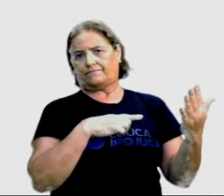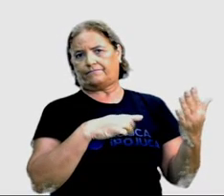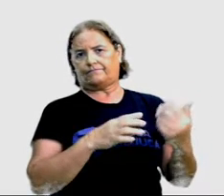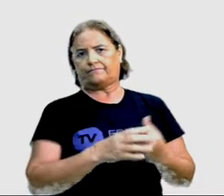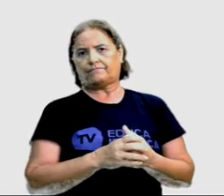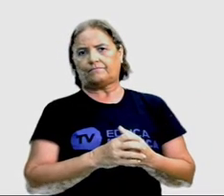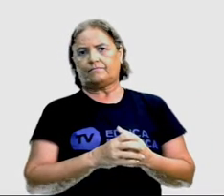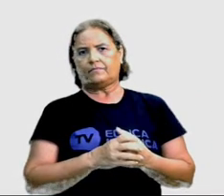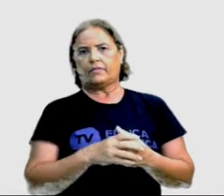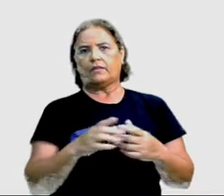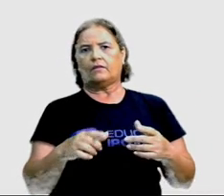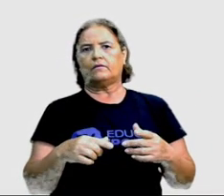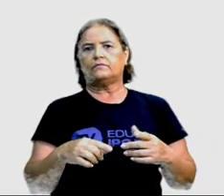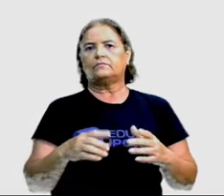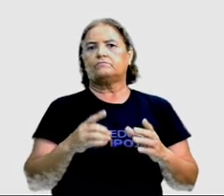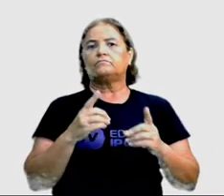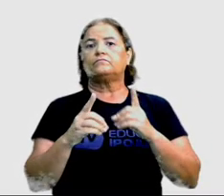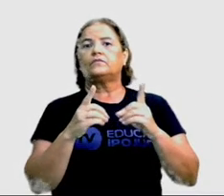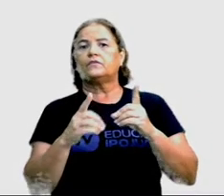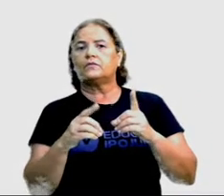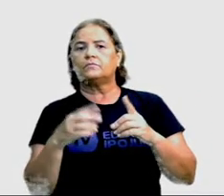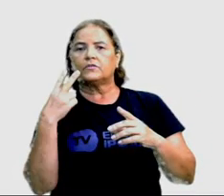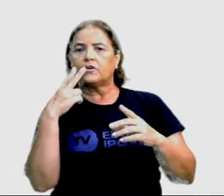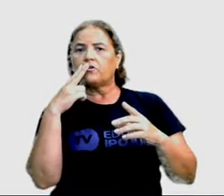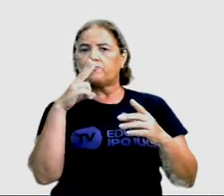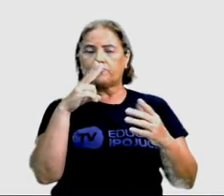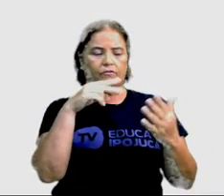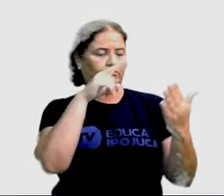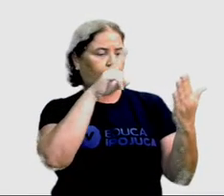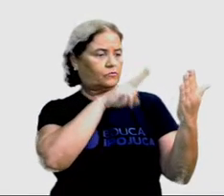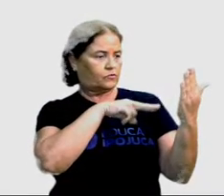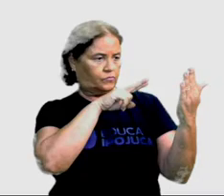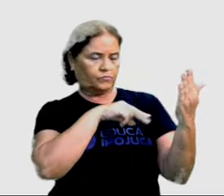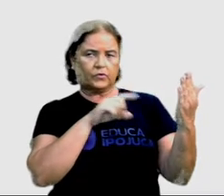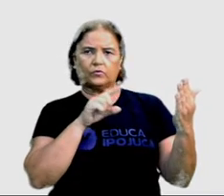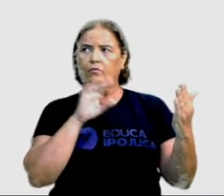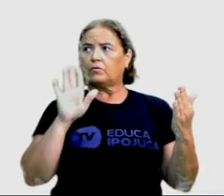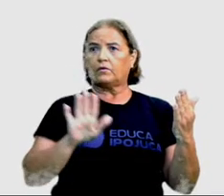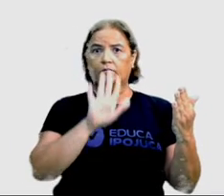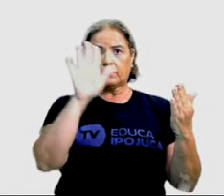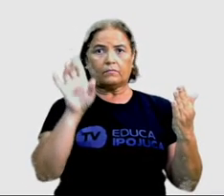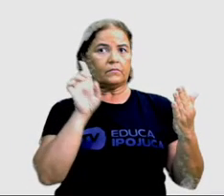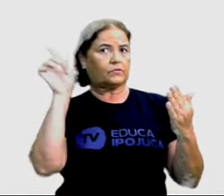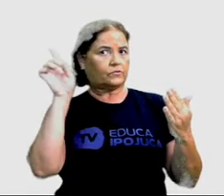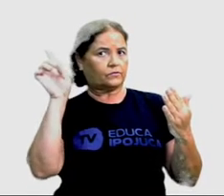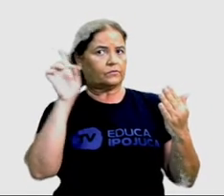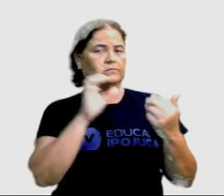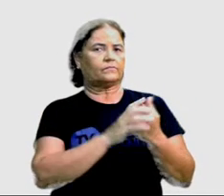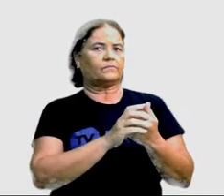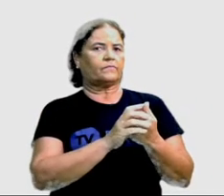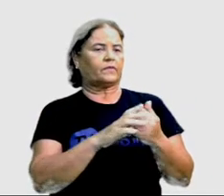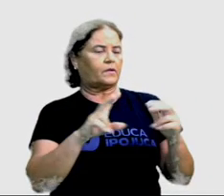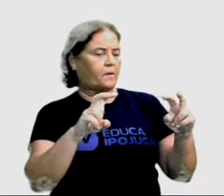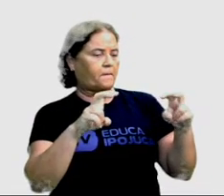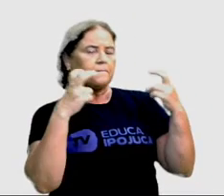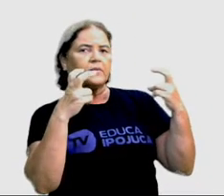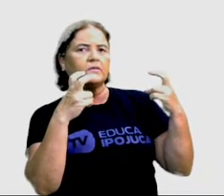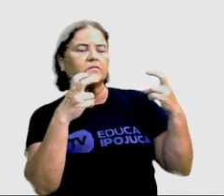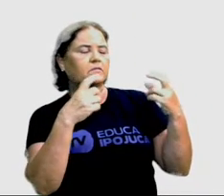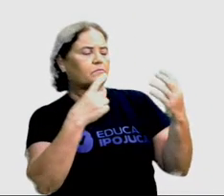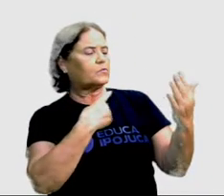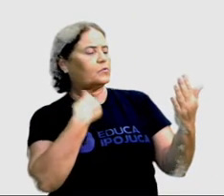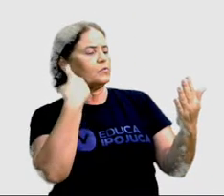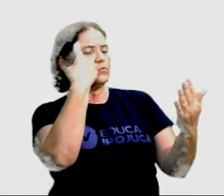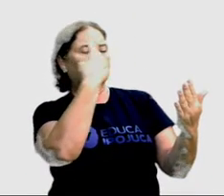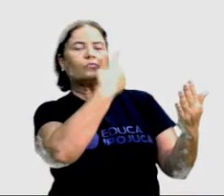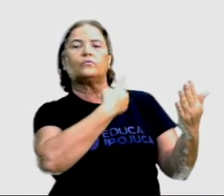A dinâmica é se olhar no espelho, como mostra aqui na imagem, na figura, perceber o formato